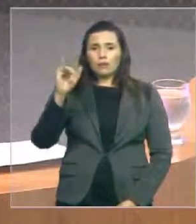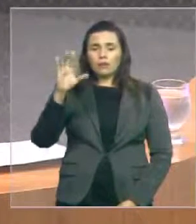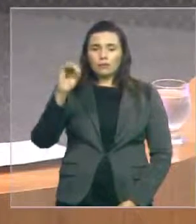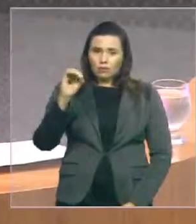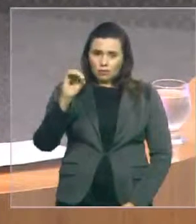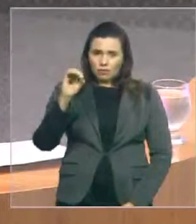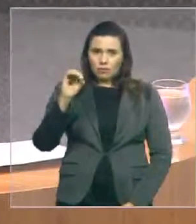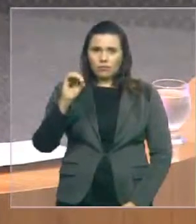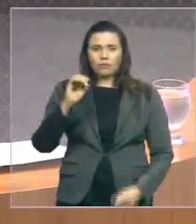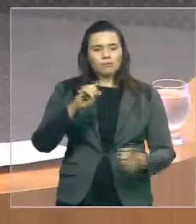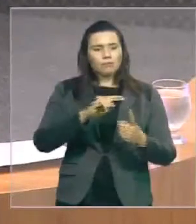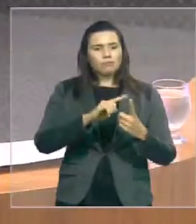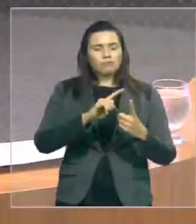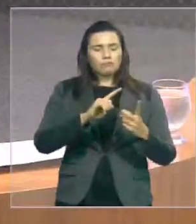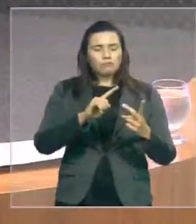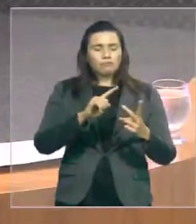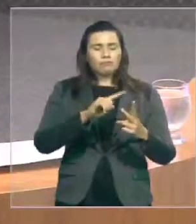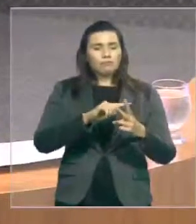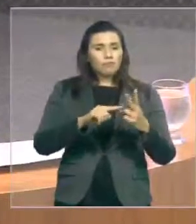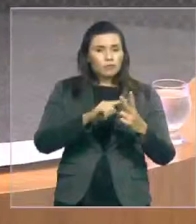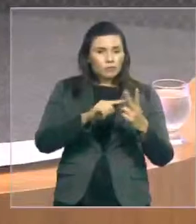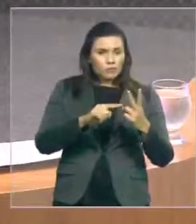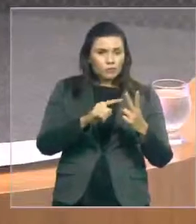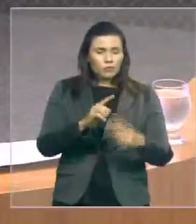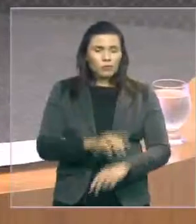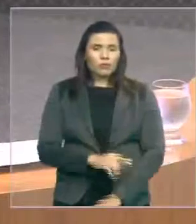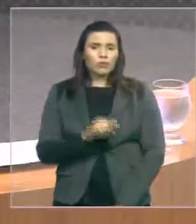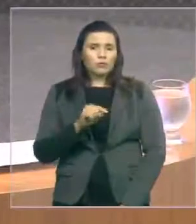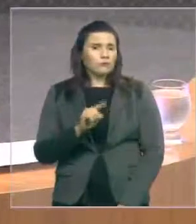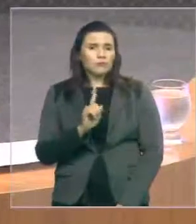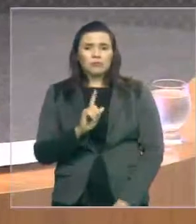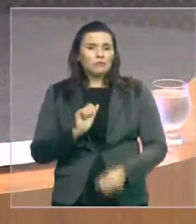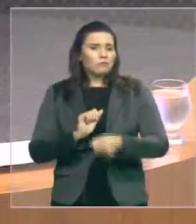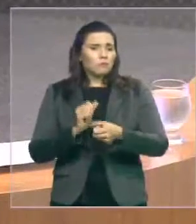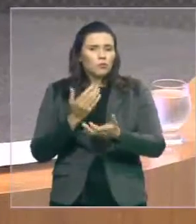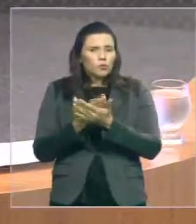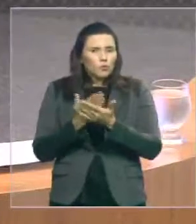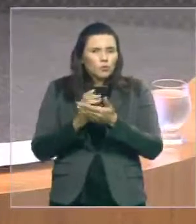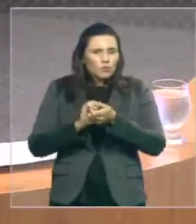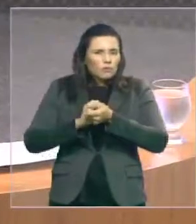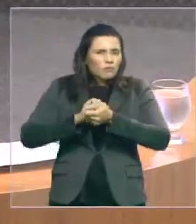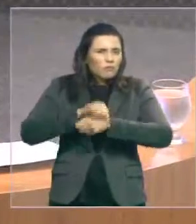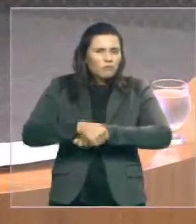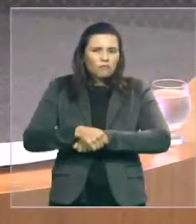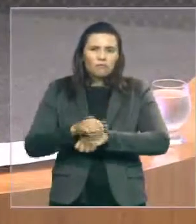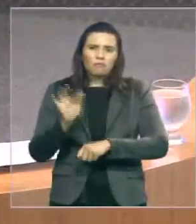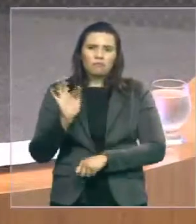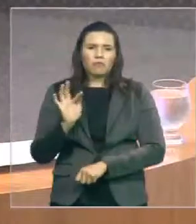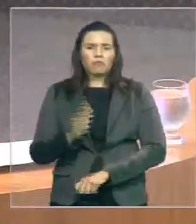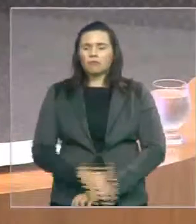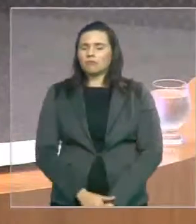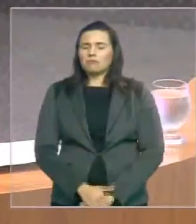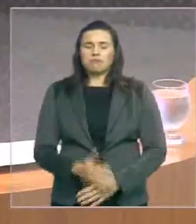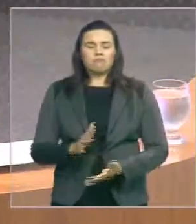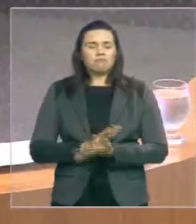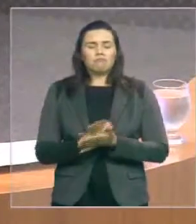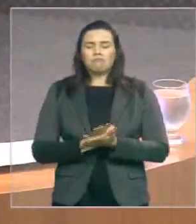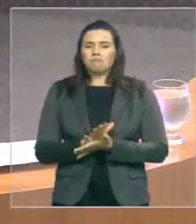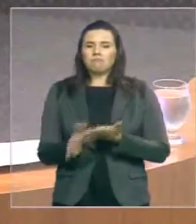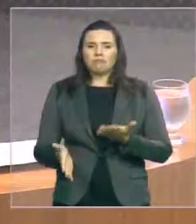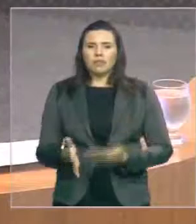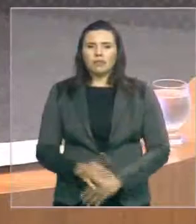Ambos não estão em faculdade, segundo a denúncia dos estagiários,